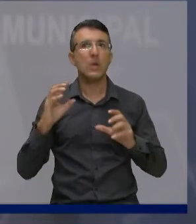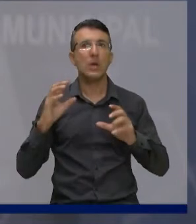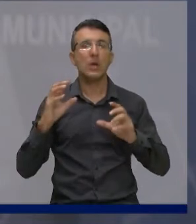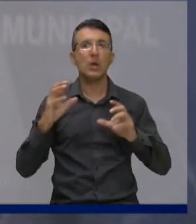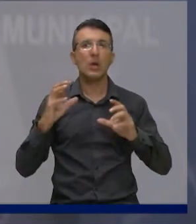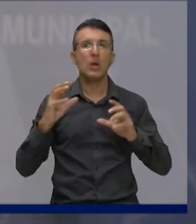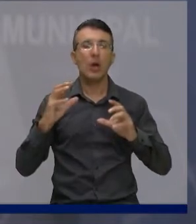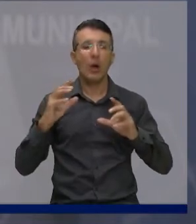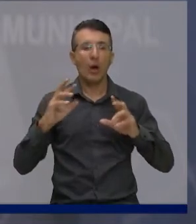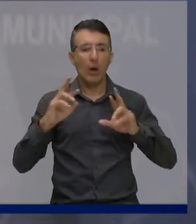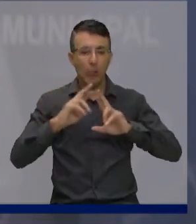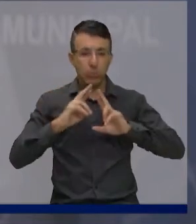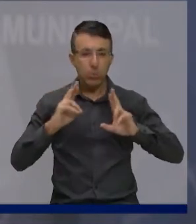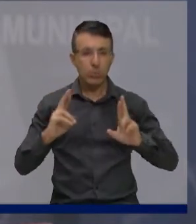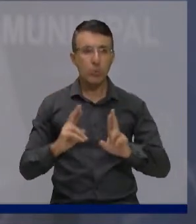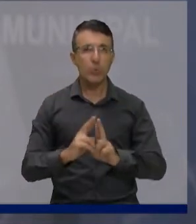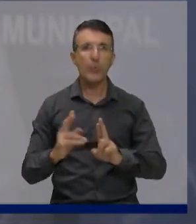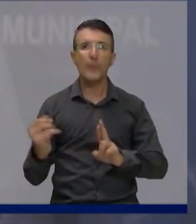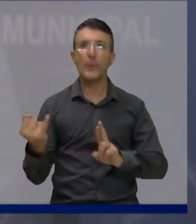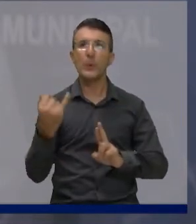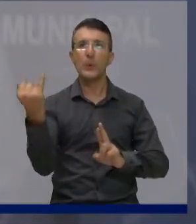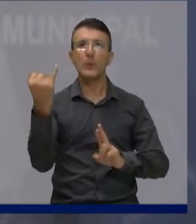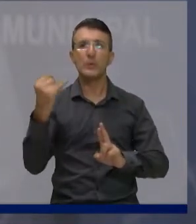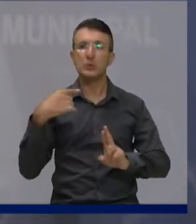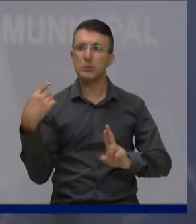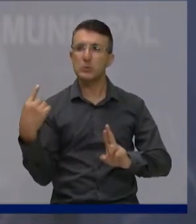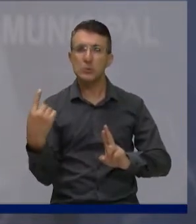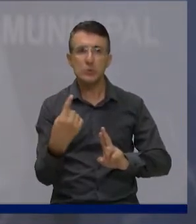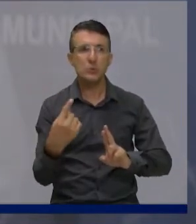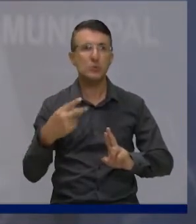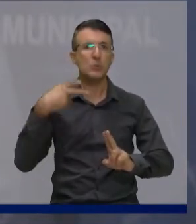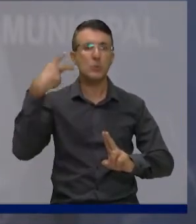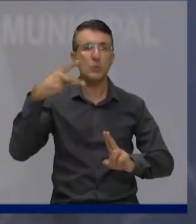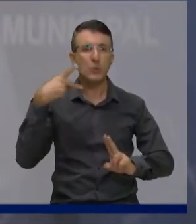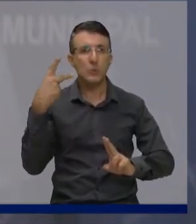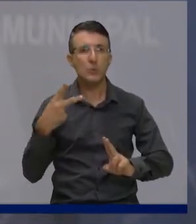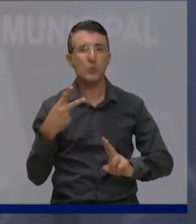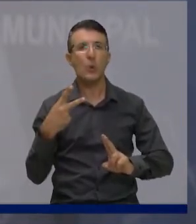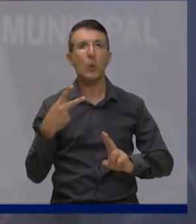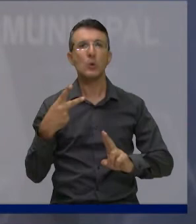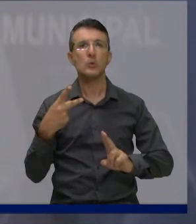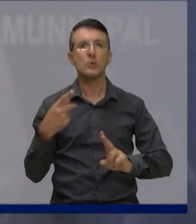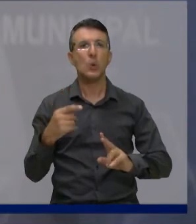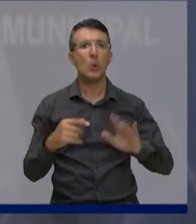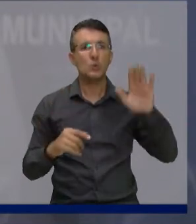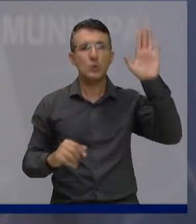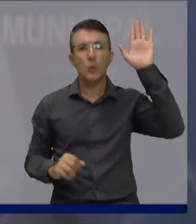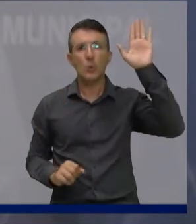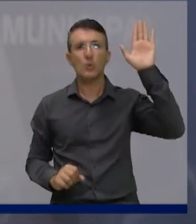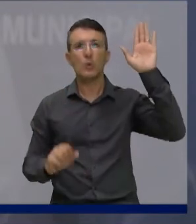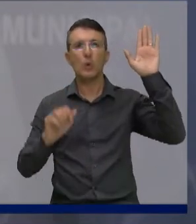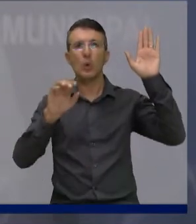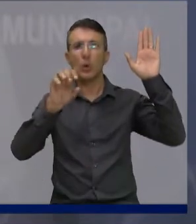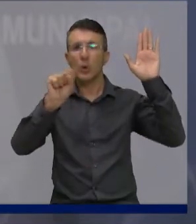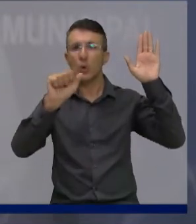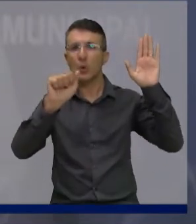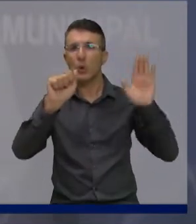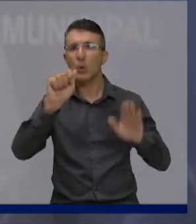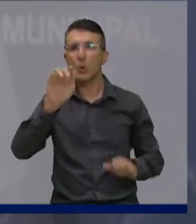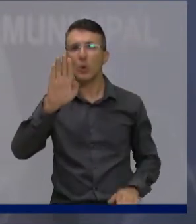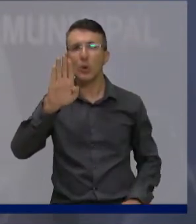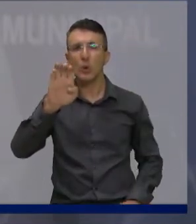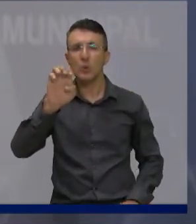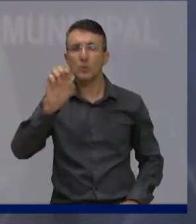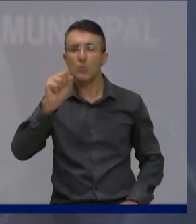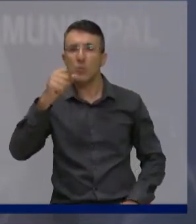nossa população, até falei na terça-feira passada que a Prefeitura tem honrado, a Prefeitura tem cumprido